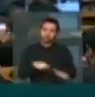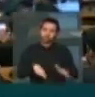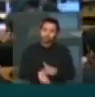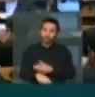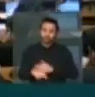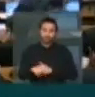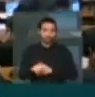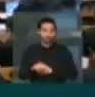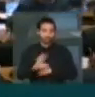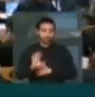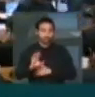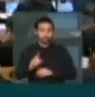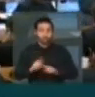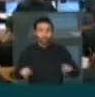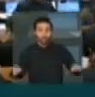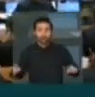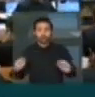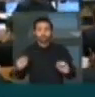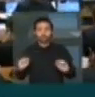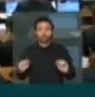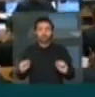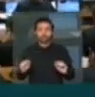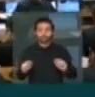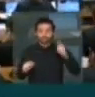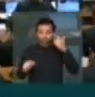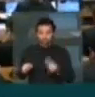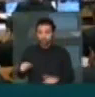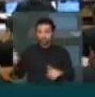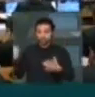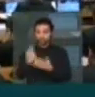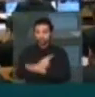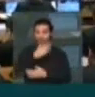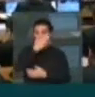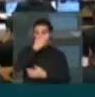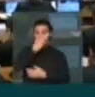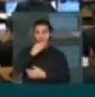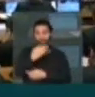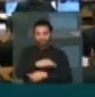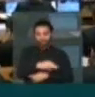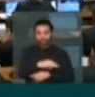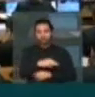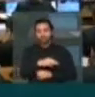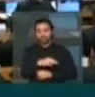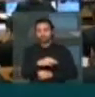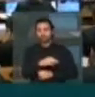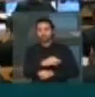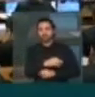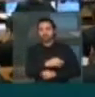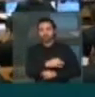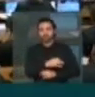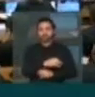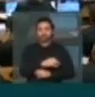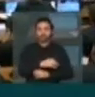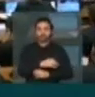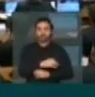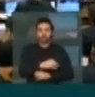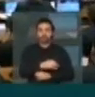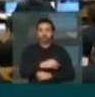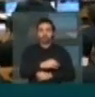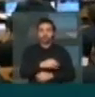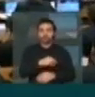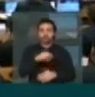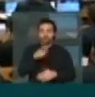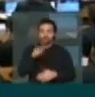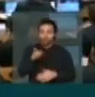senhores. É de que essa reiterada, está certo, incidência ou